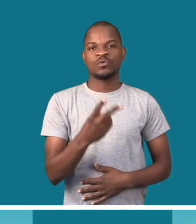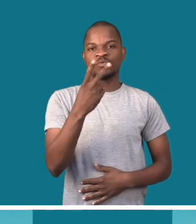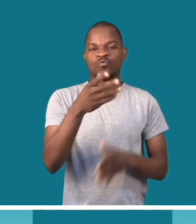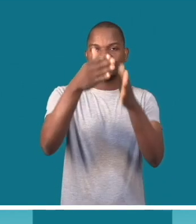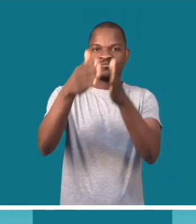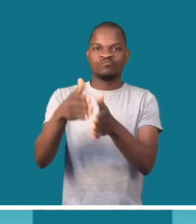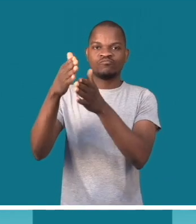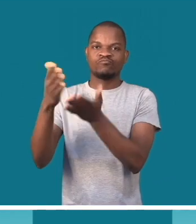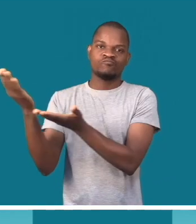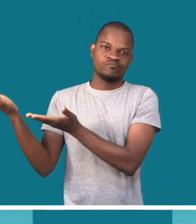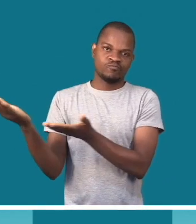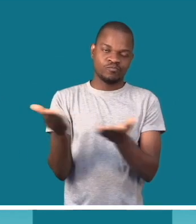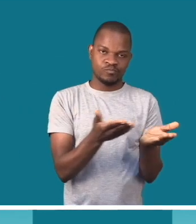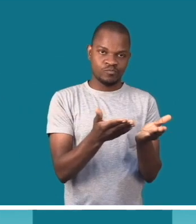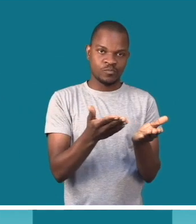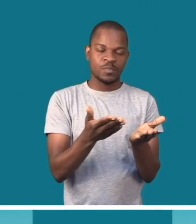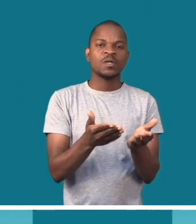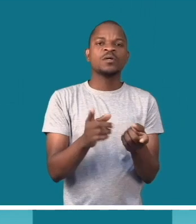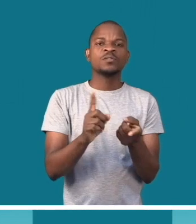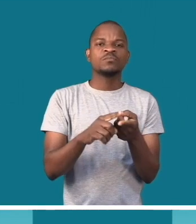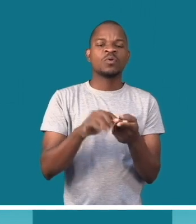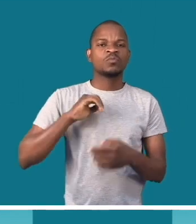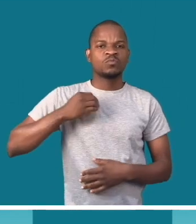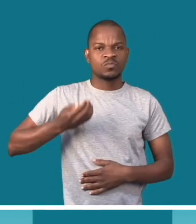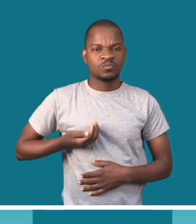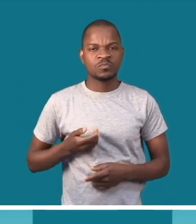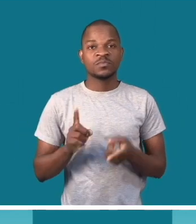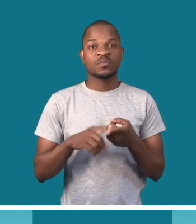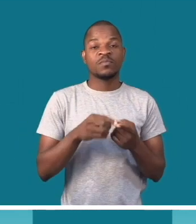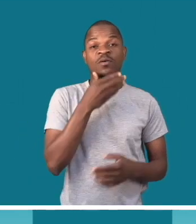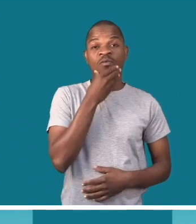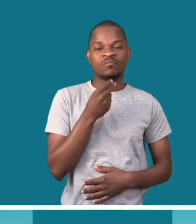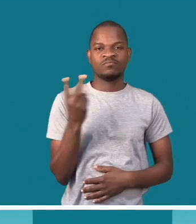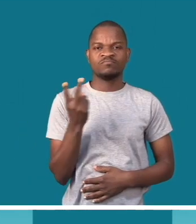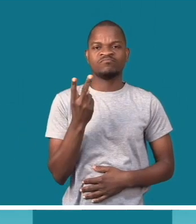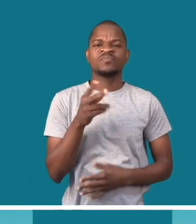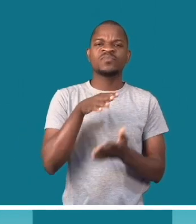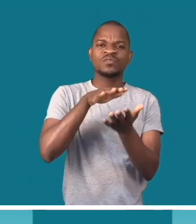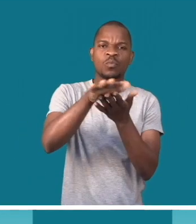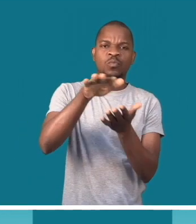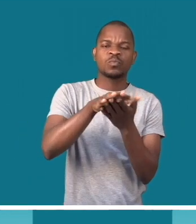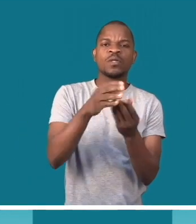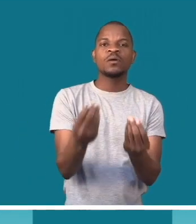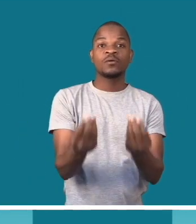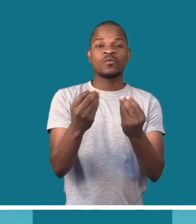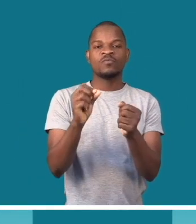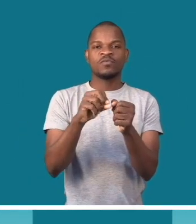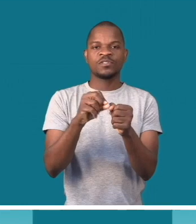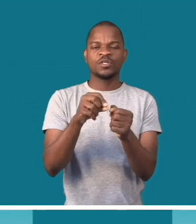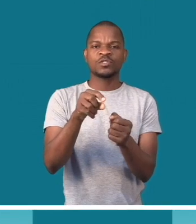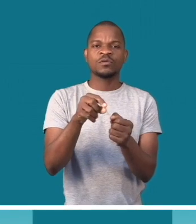temos dois convidados, Vanessa da Silva e Denise Osaka. Vão explicar como